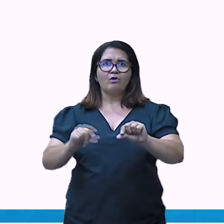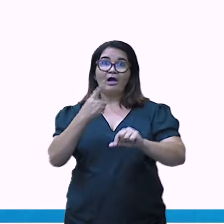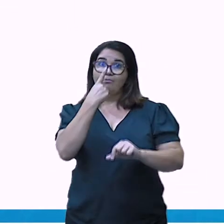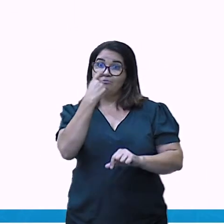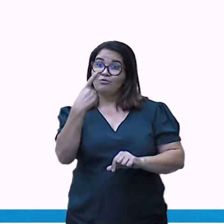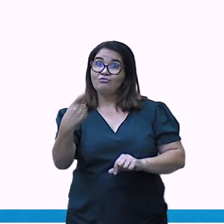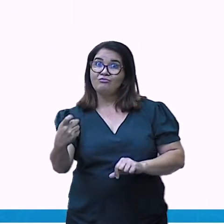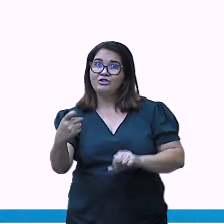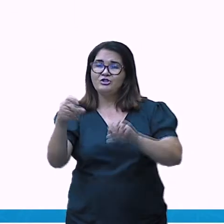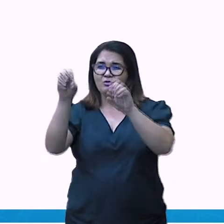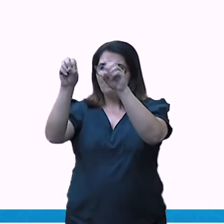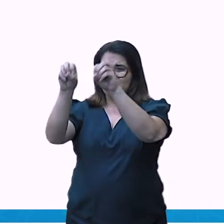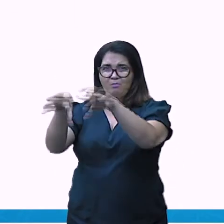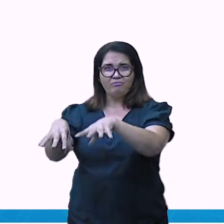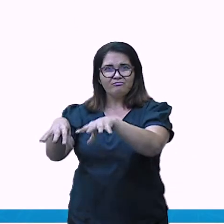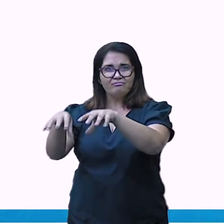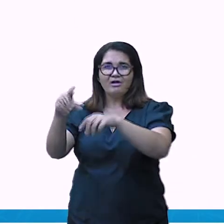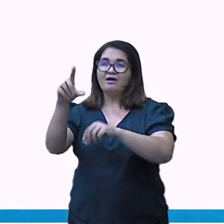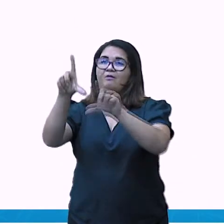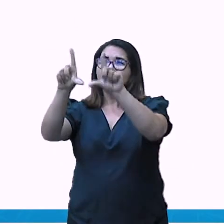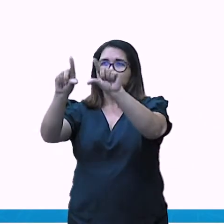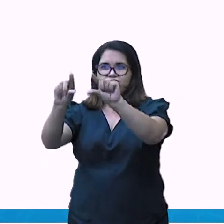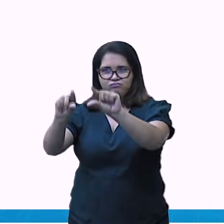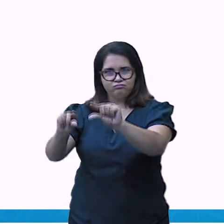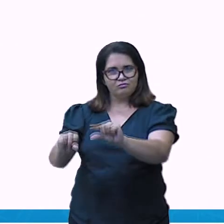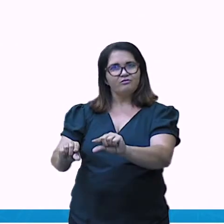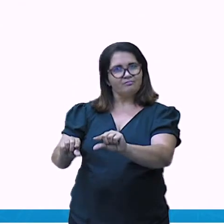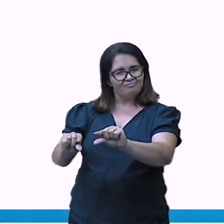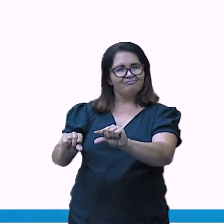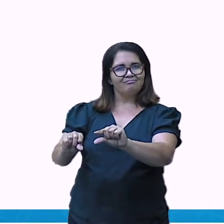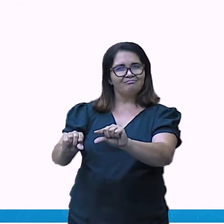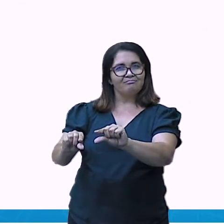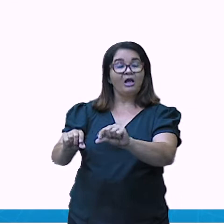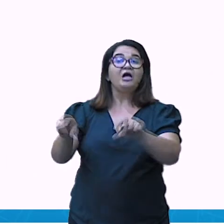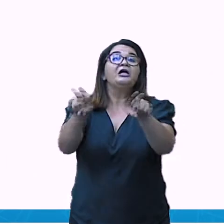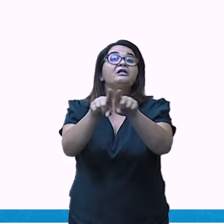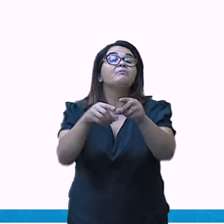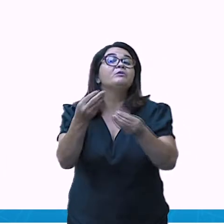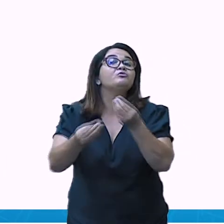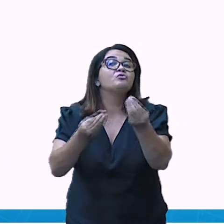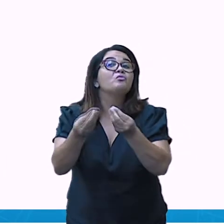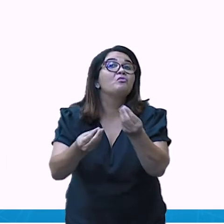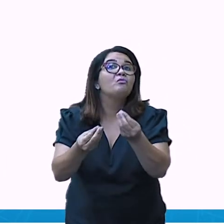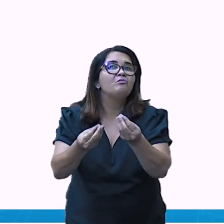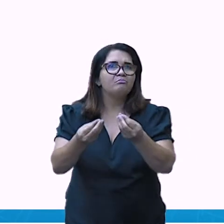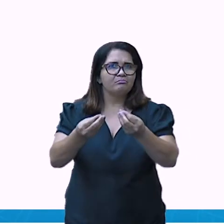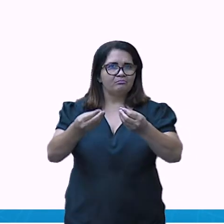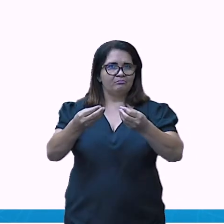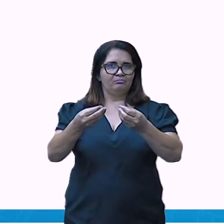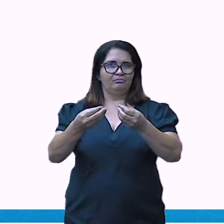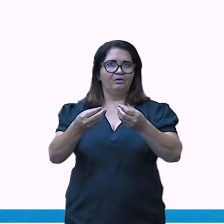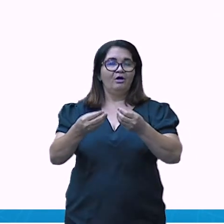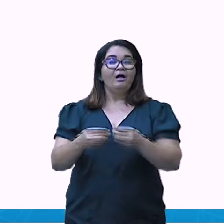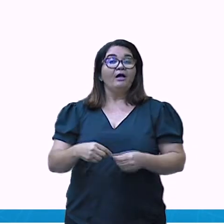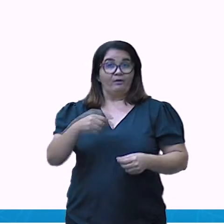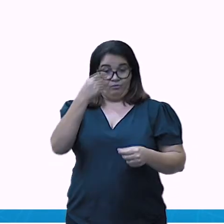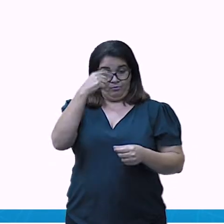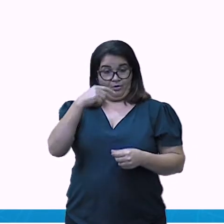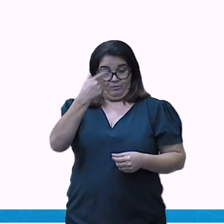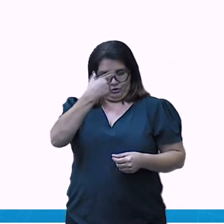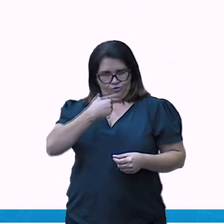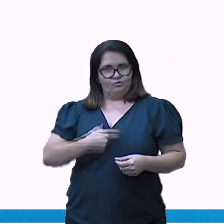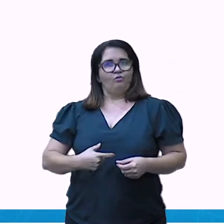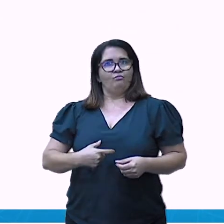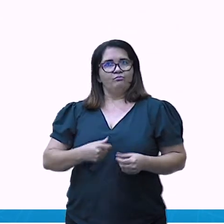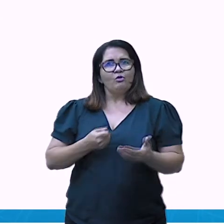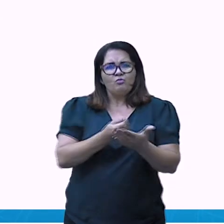principalmente ao nosso comportamento consumista. Eu preciso realmente? Então essa pergunta, ela está sempre